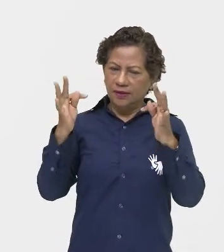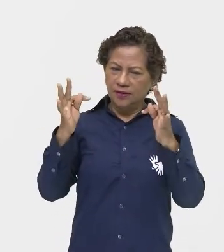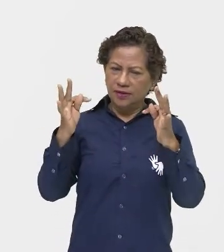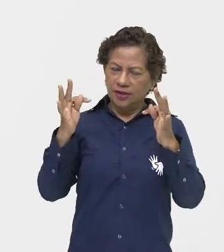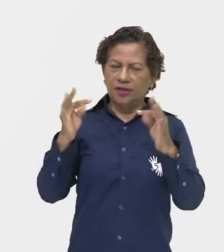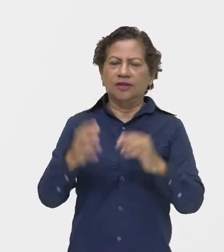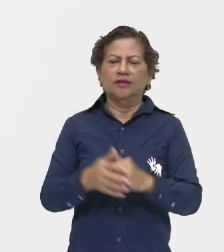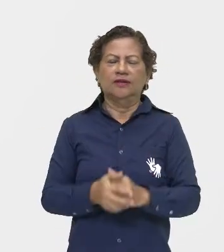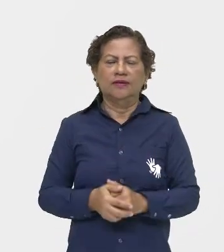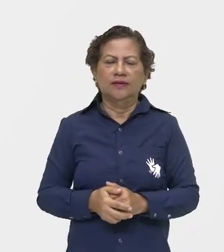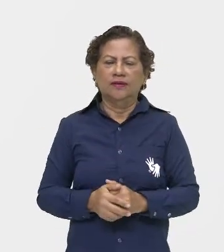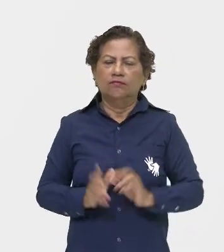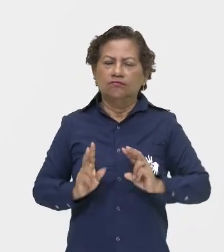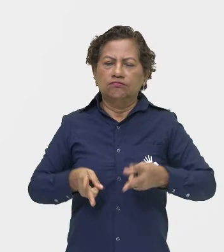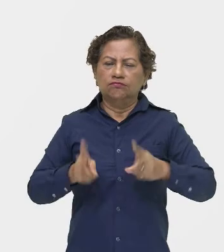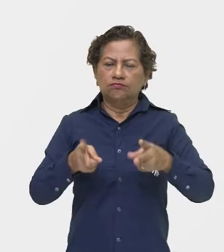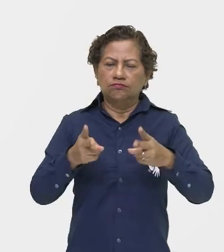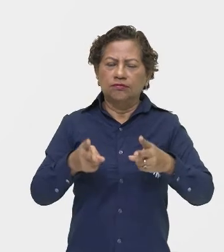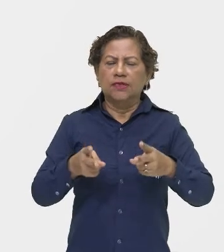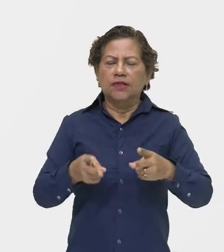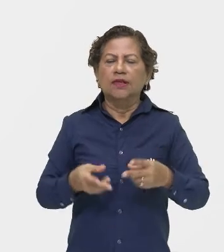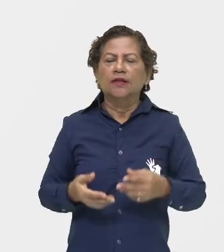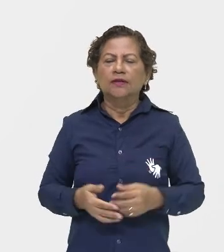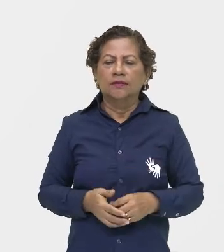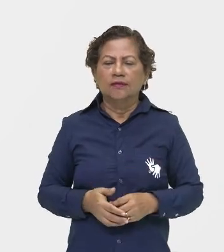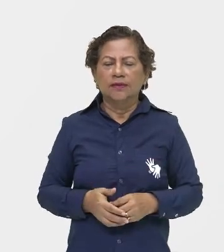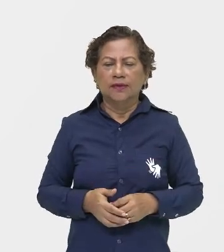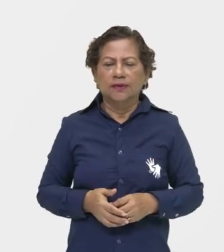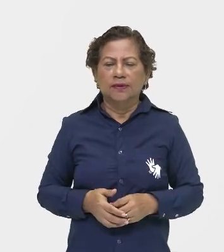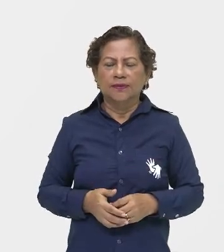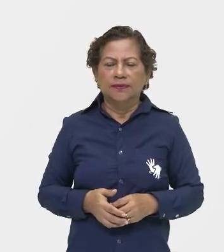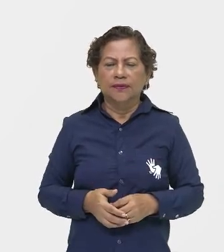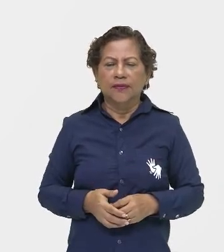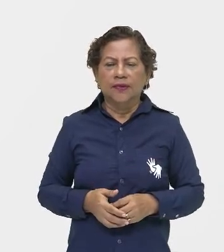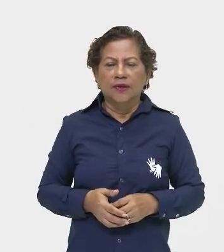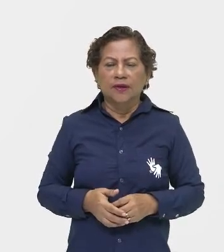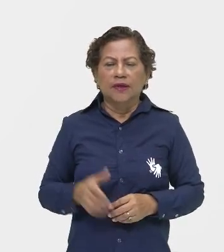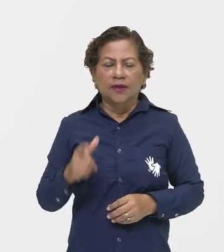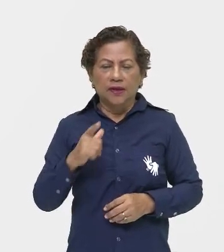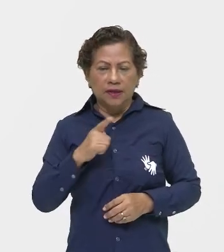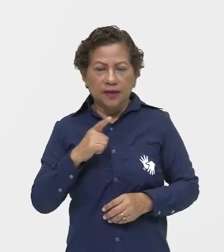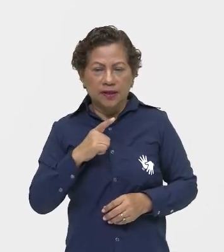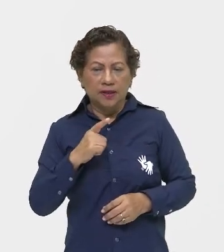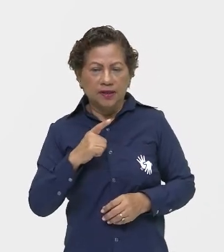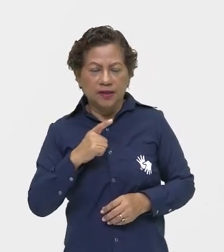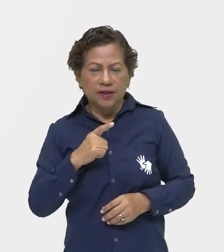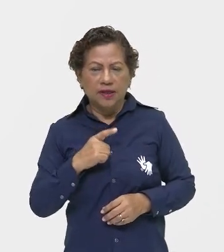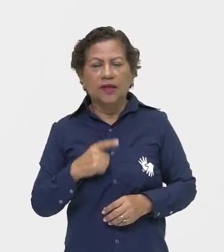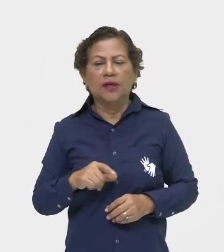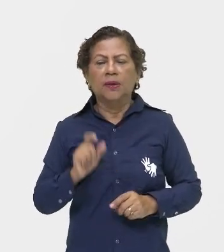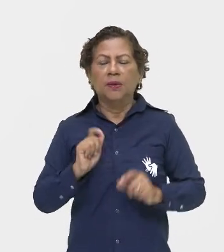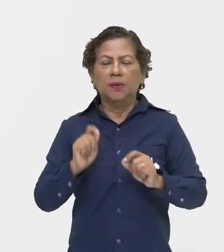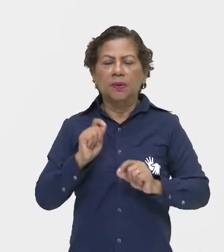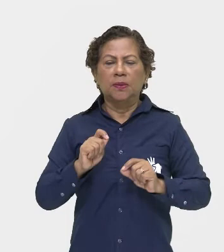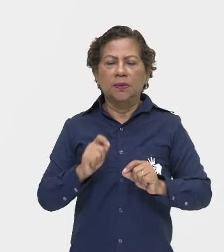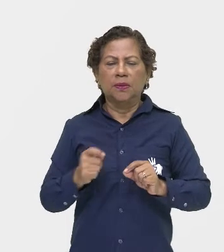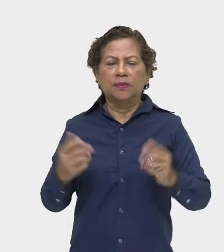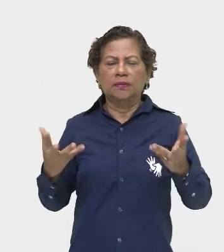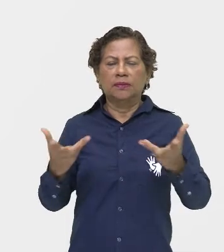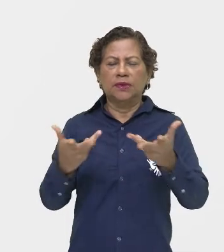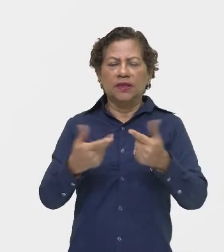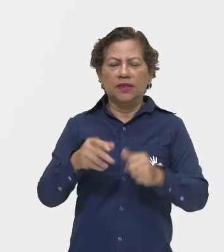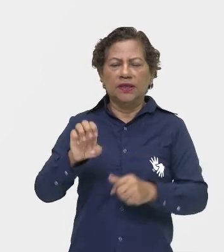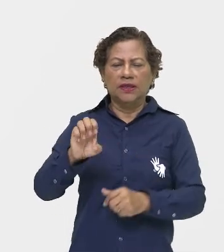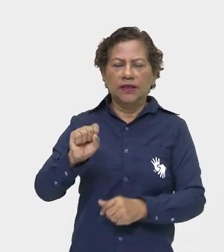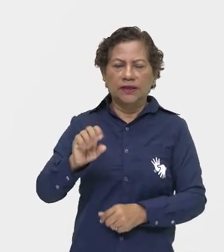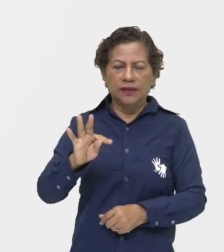vem sendo trabalhada criadas ultimamente com fins estéticos. O resultado impressiona e encanta,